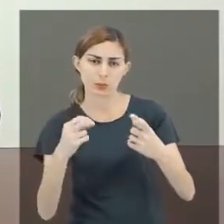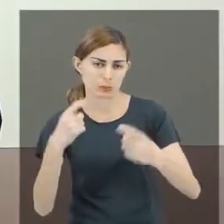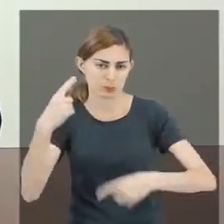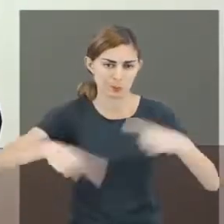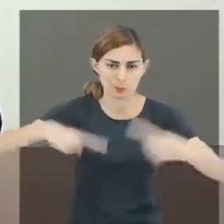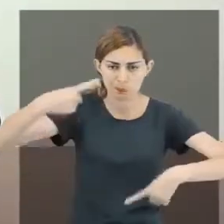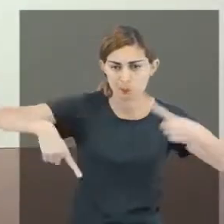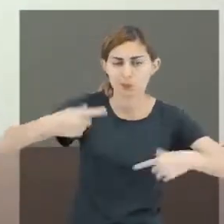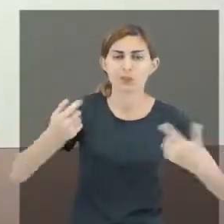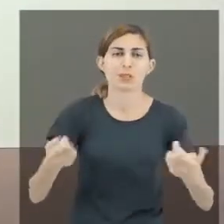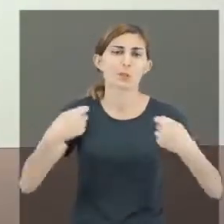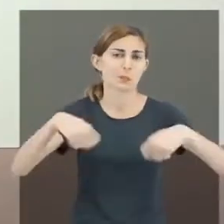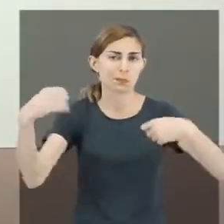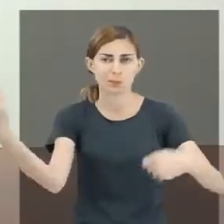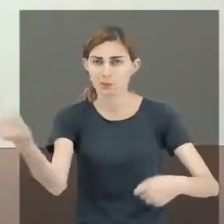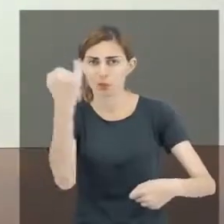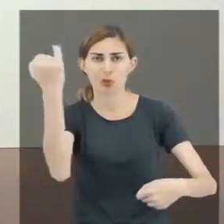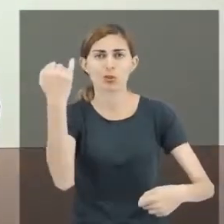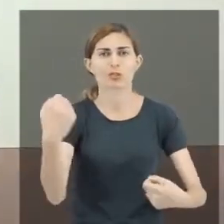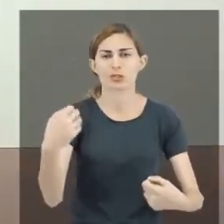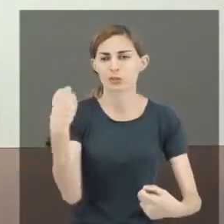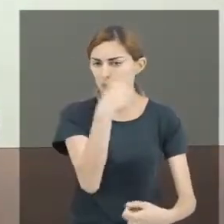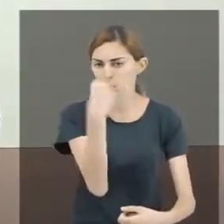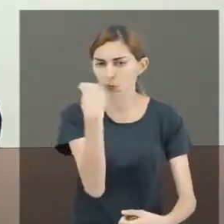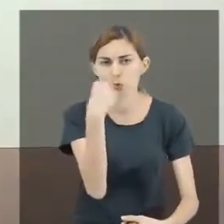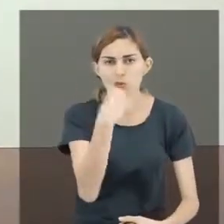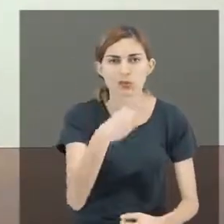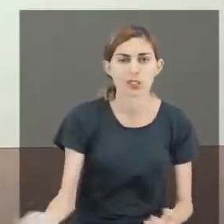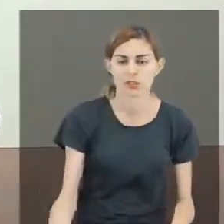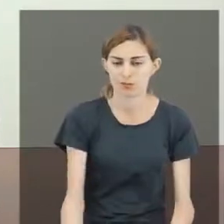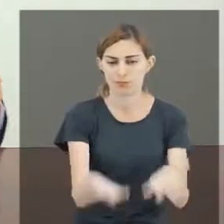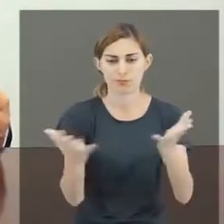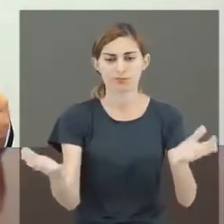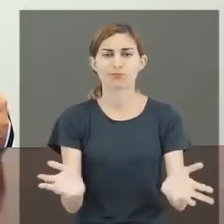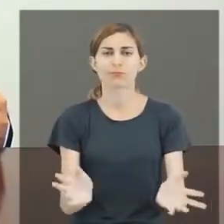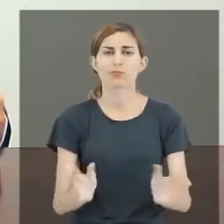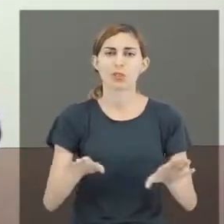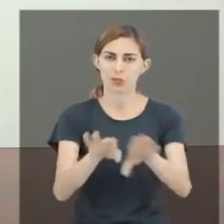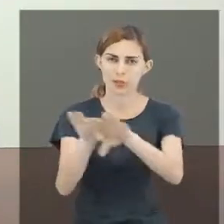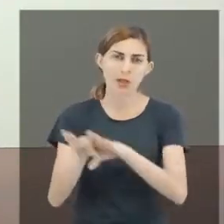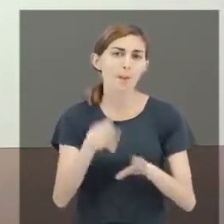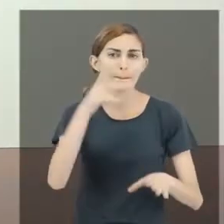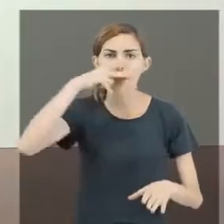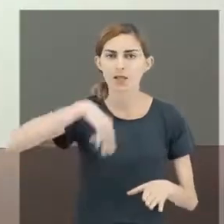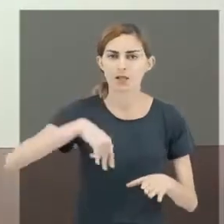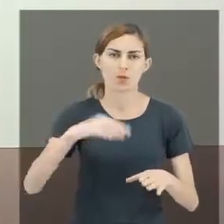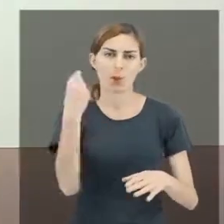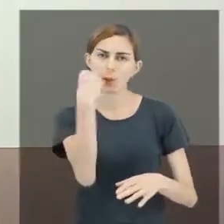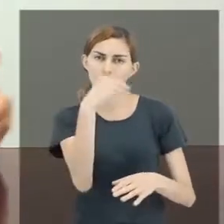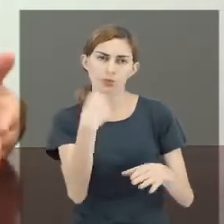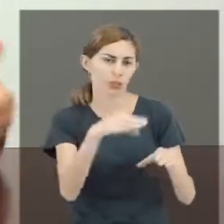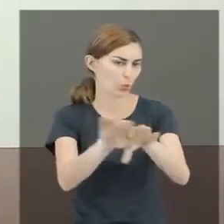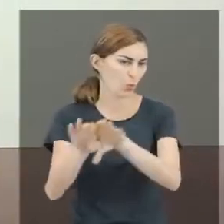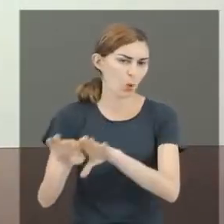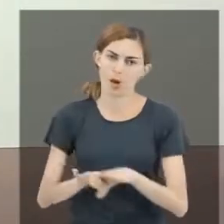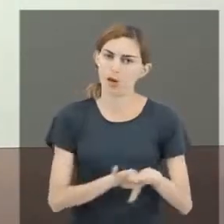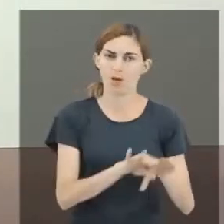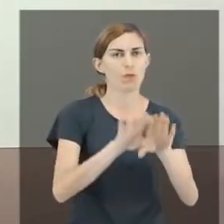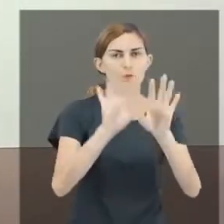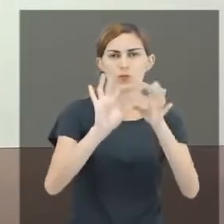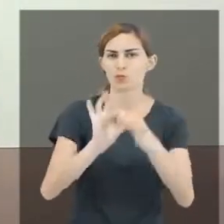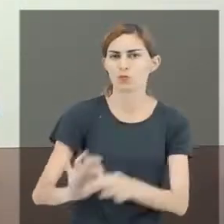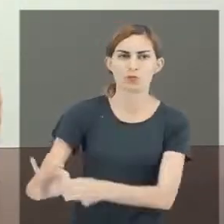A briga é grande. Então, é importante que se deem oportunidades a todos, as mesmas oportunidades. E a questão da